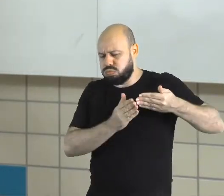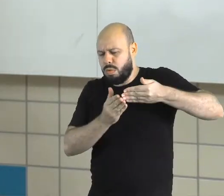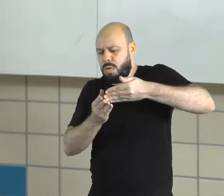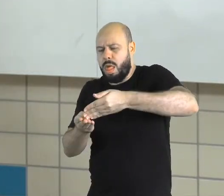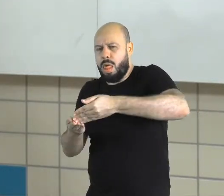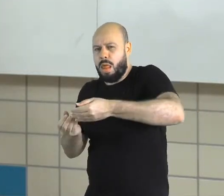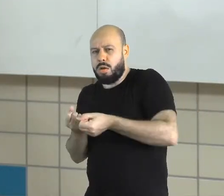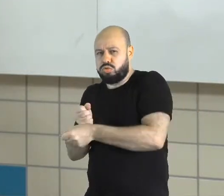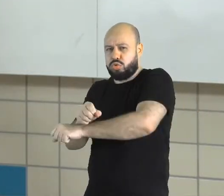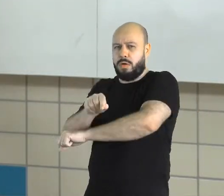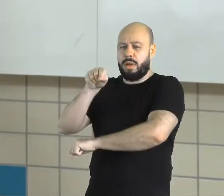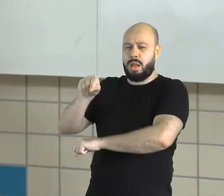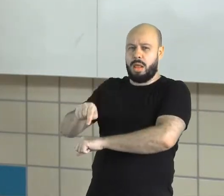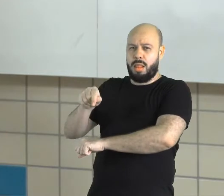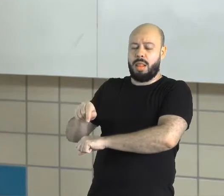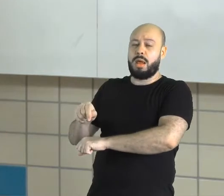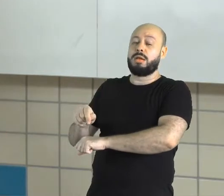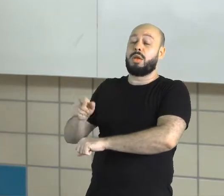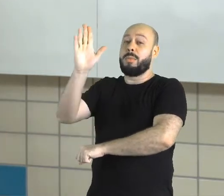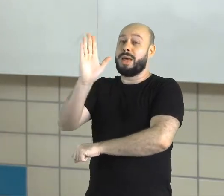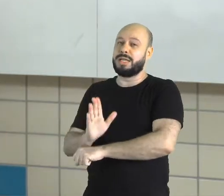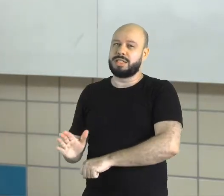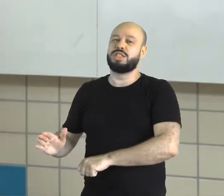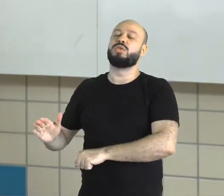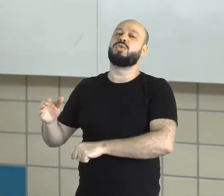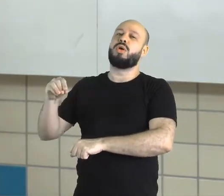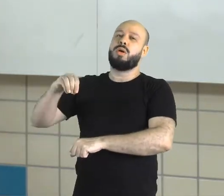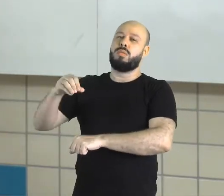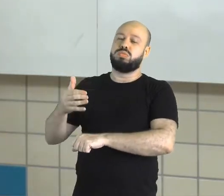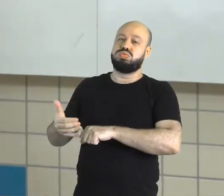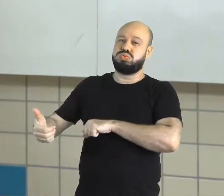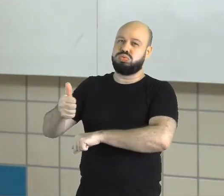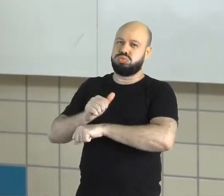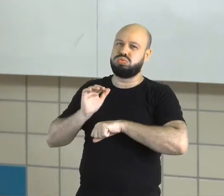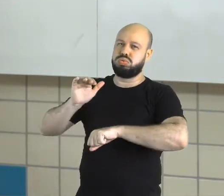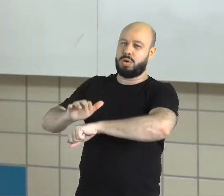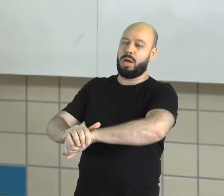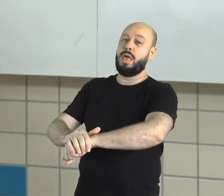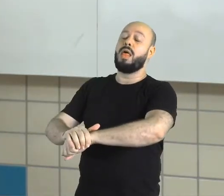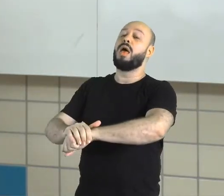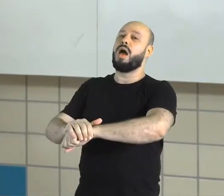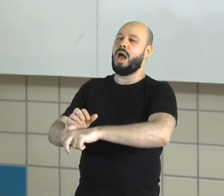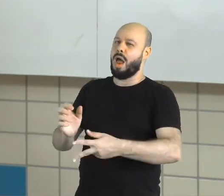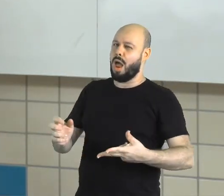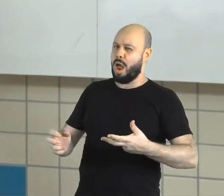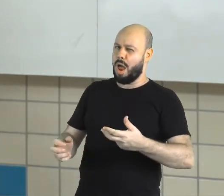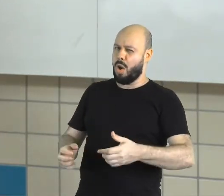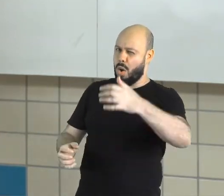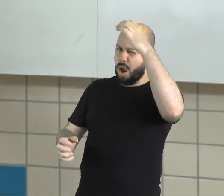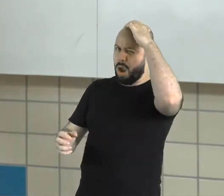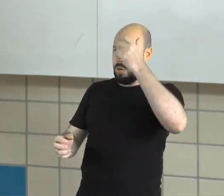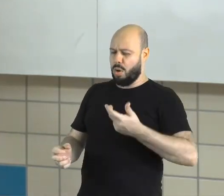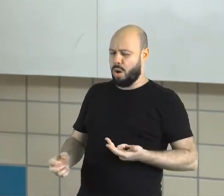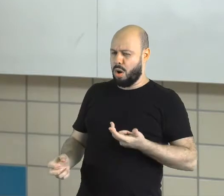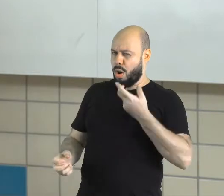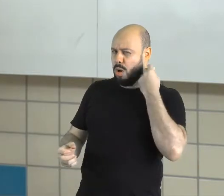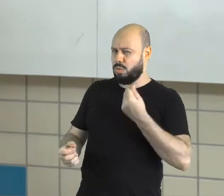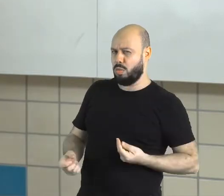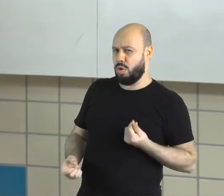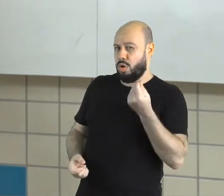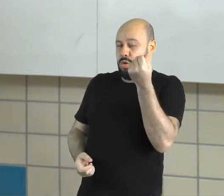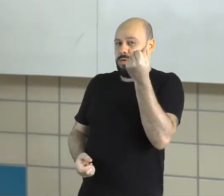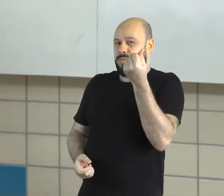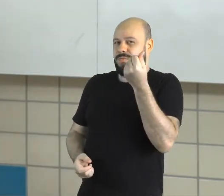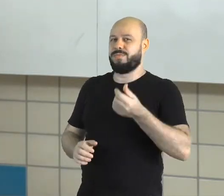o Brasil colônia, de certa forma, eu vou ter um lucro com isso. Olha a visão do rei de Portugal. Então, almejando